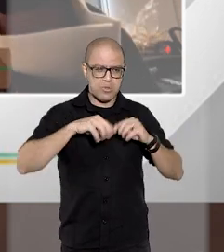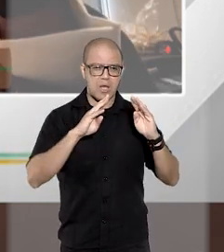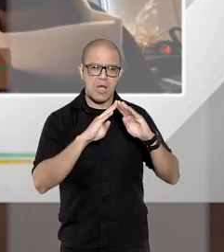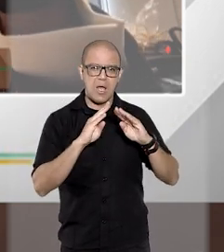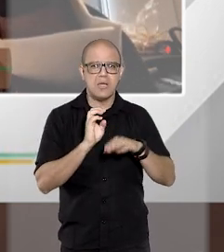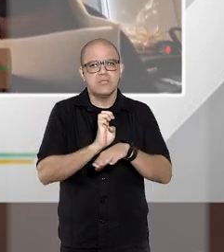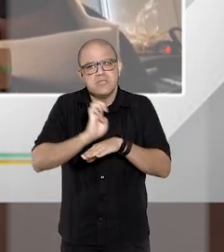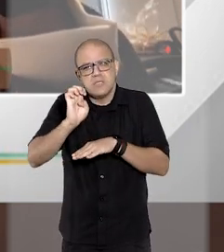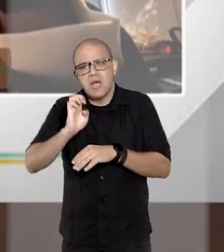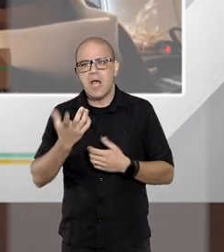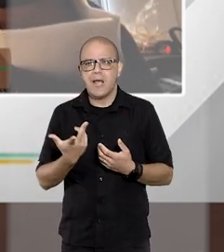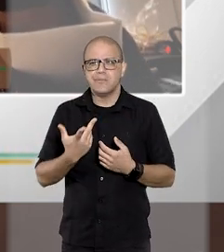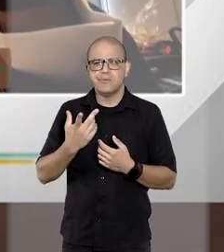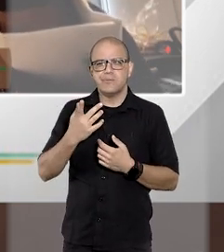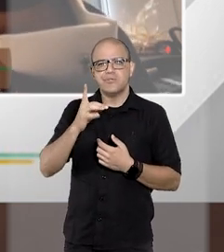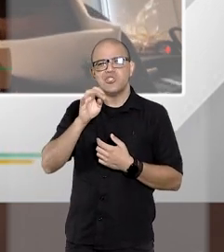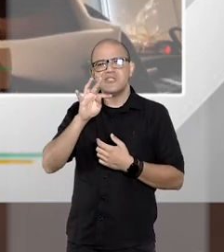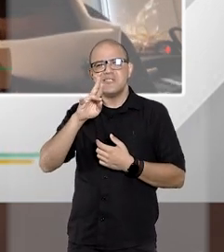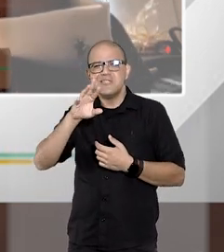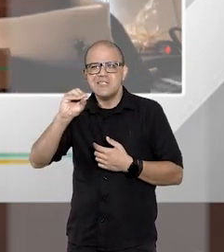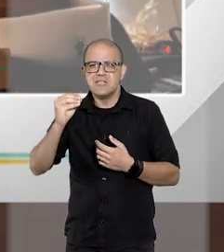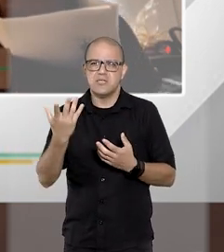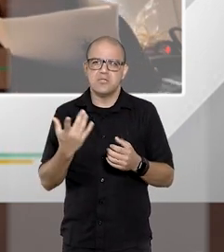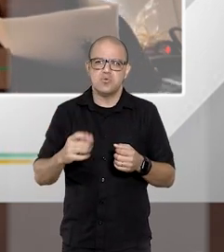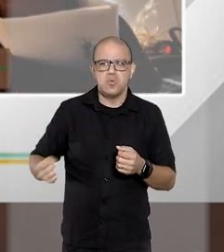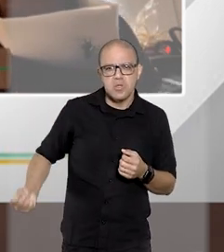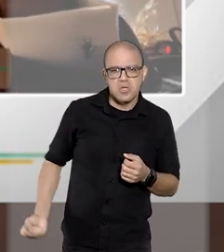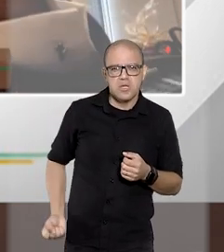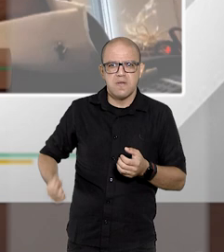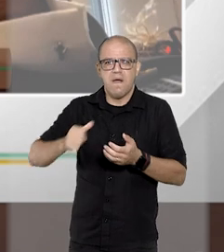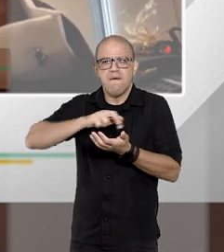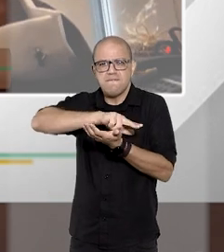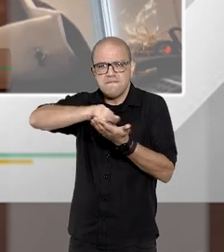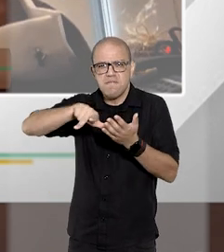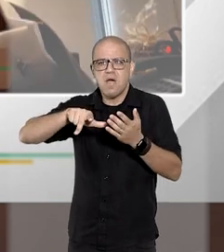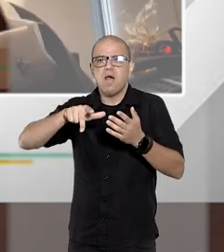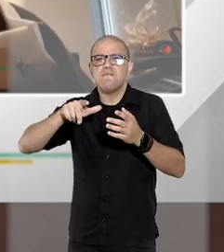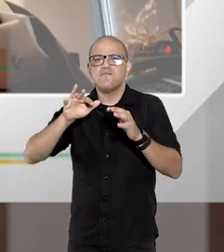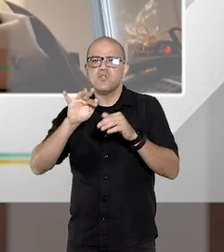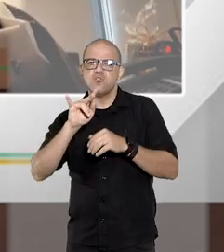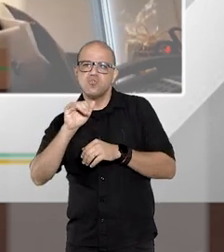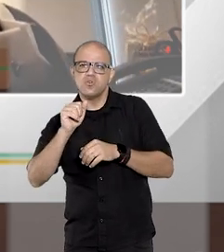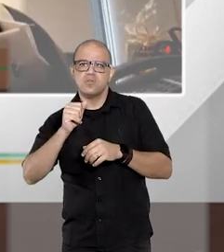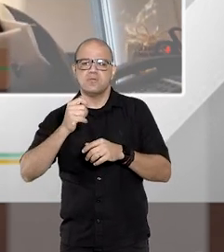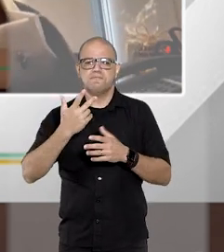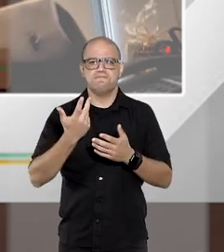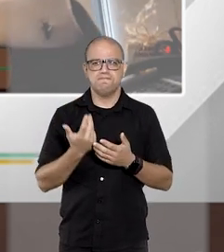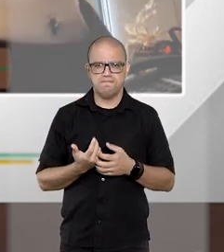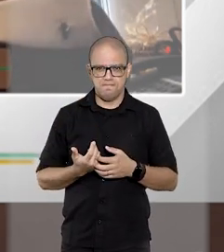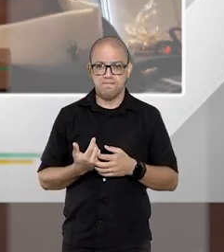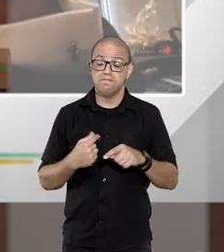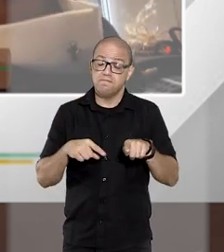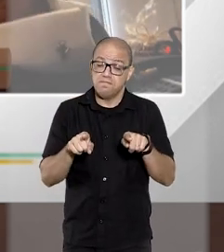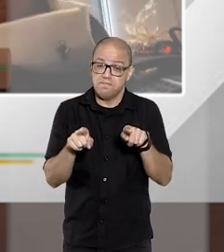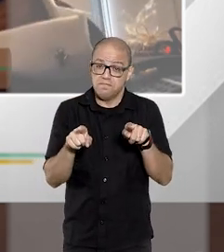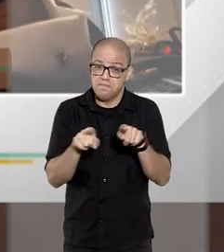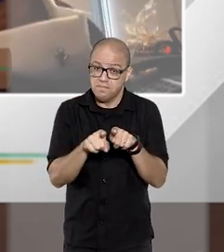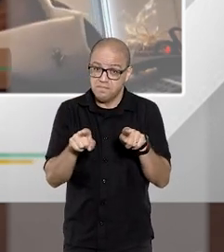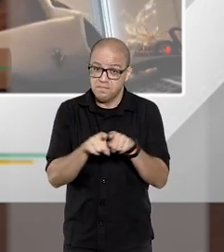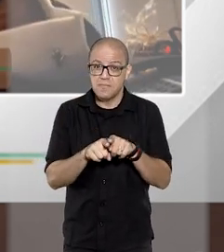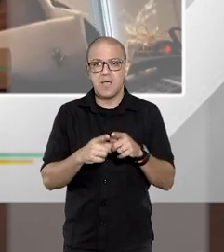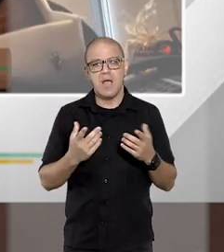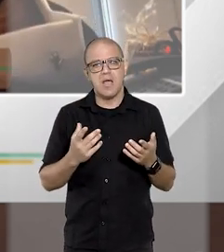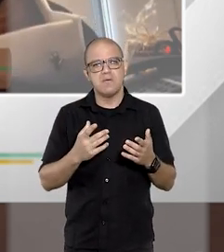dos estados, distrito, federal, municípios, autarquias, fundações públicas a eles vinculadas, as causas que